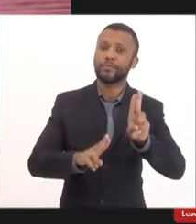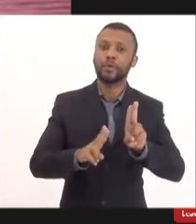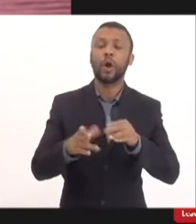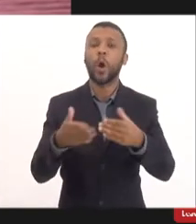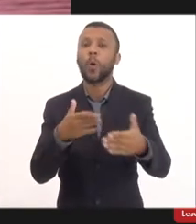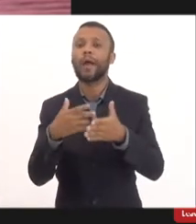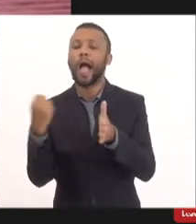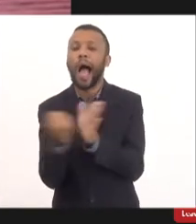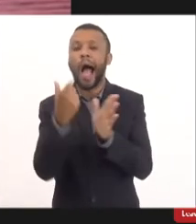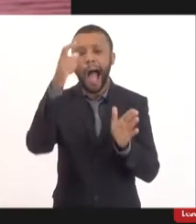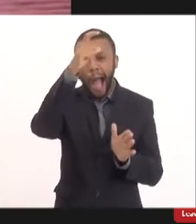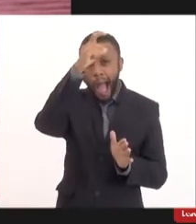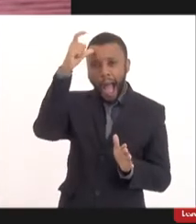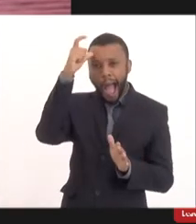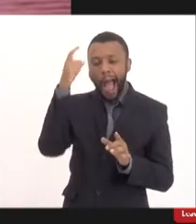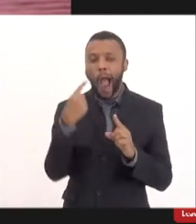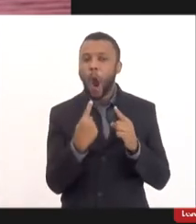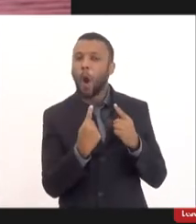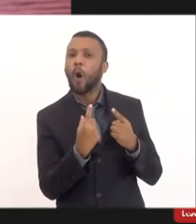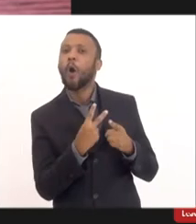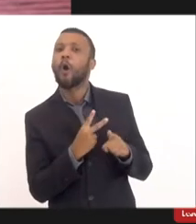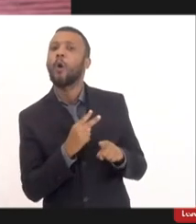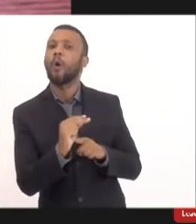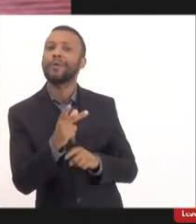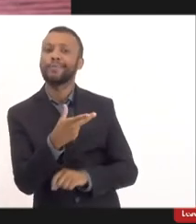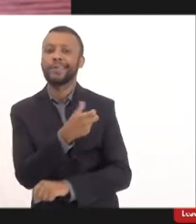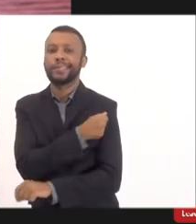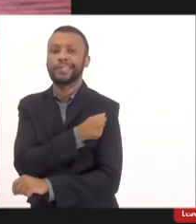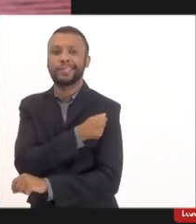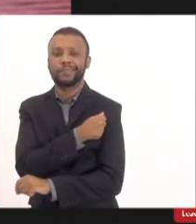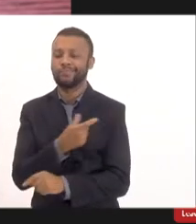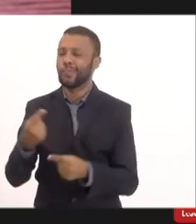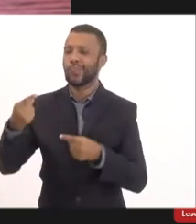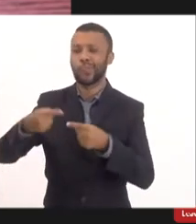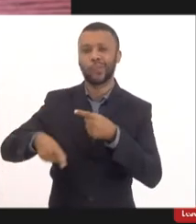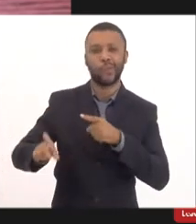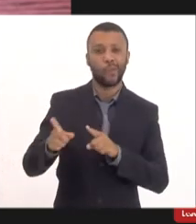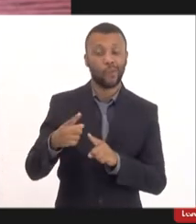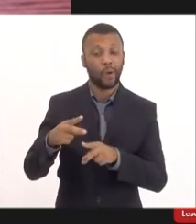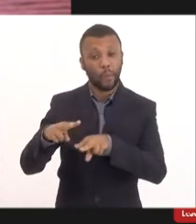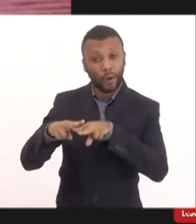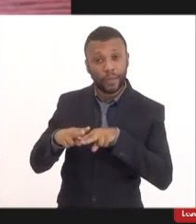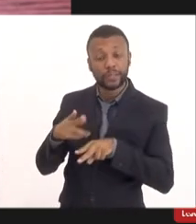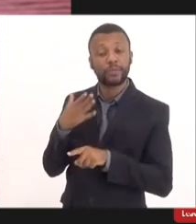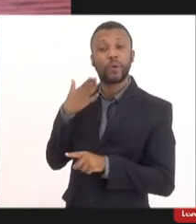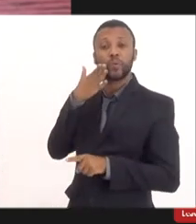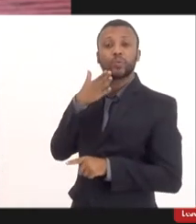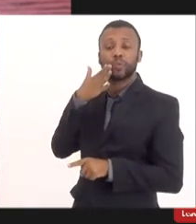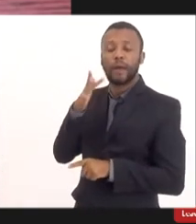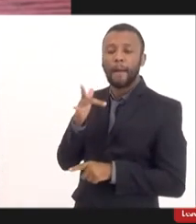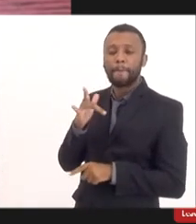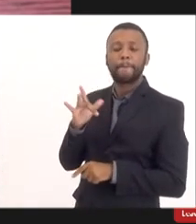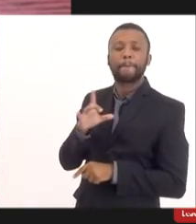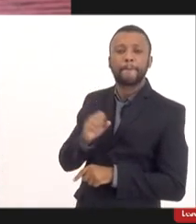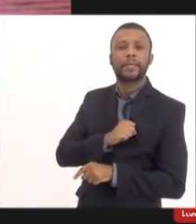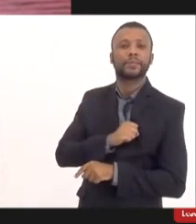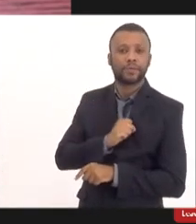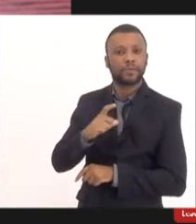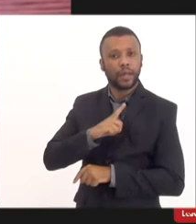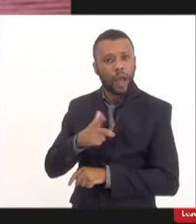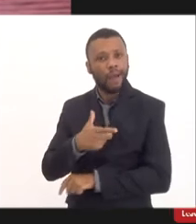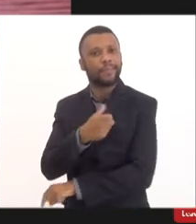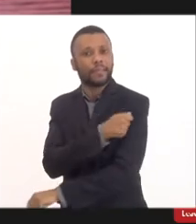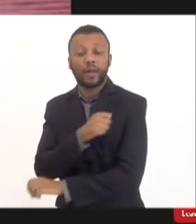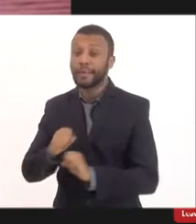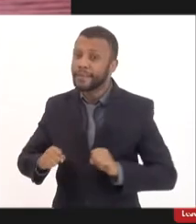de antivacina para mim não cola por conta do meu discurso da minha paixão por vacina eu tenho minha vacinação em dia e defendo